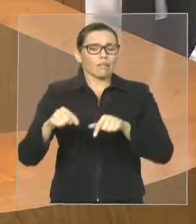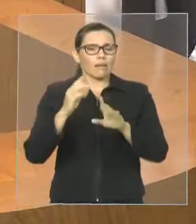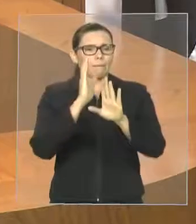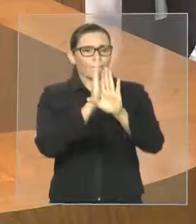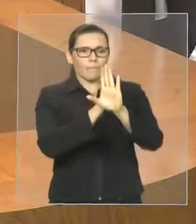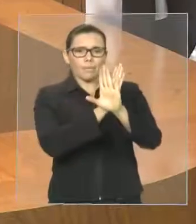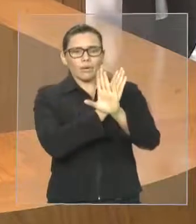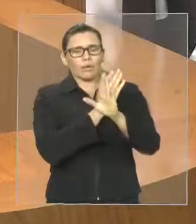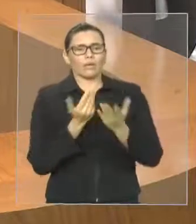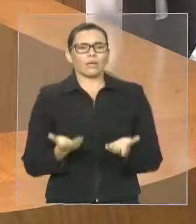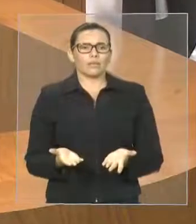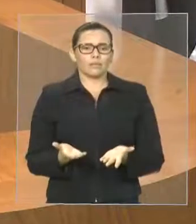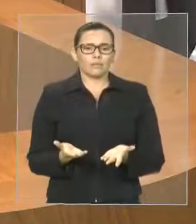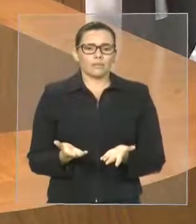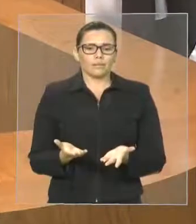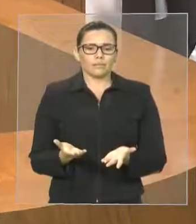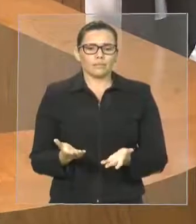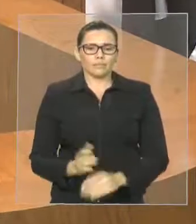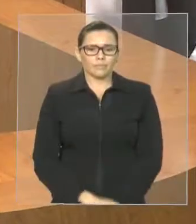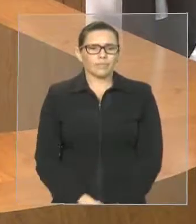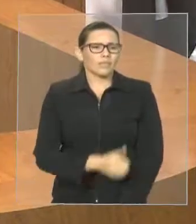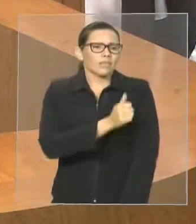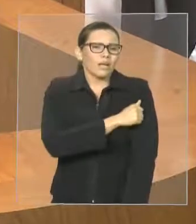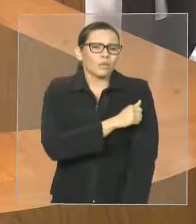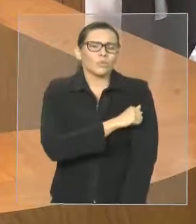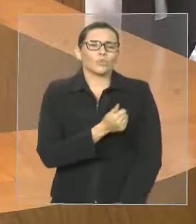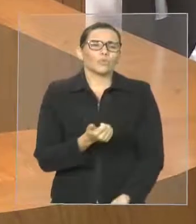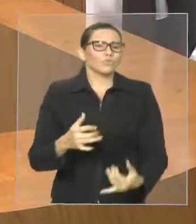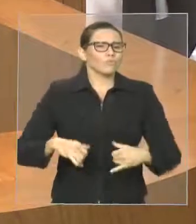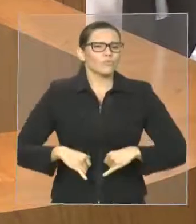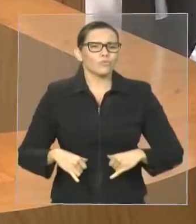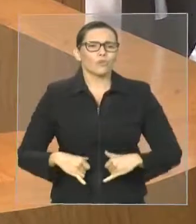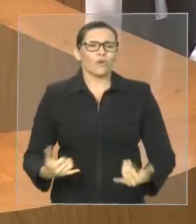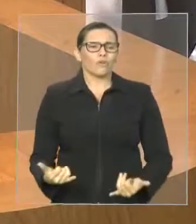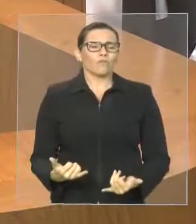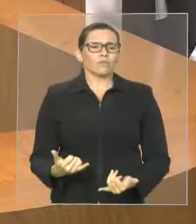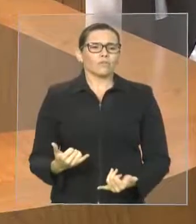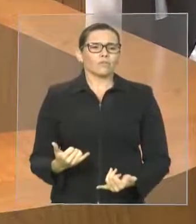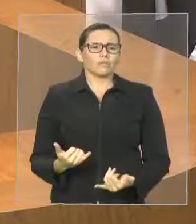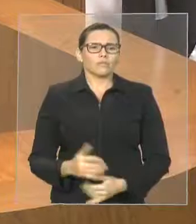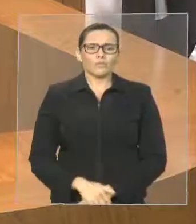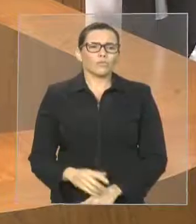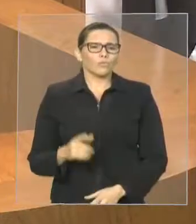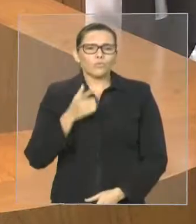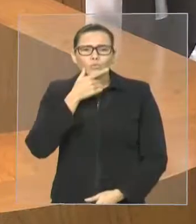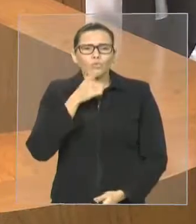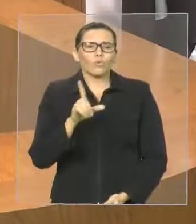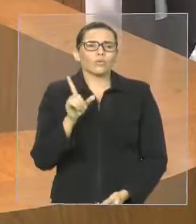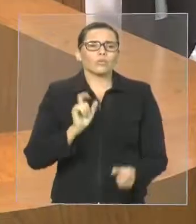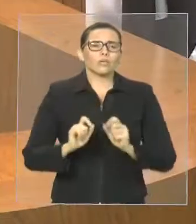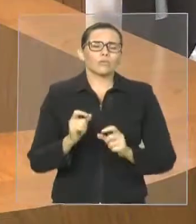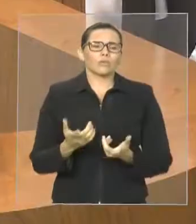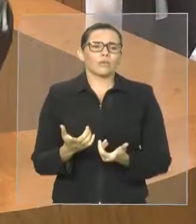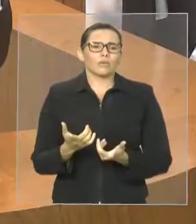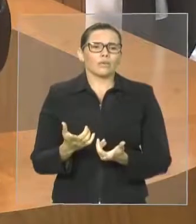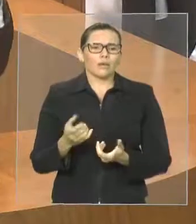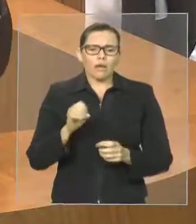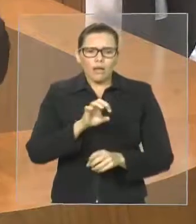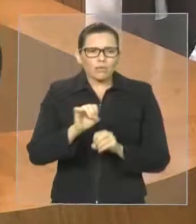Não tem perspectiva de mudar de vida. De ser alguém. De conquistar um futuro. Através da educação.